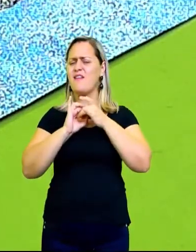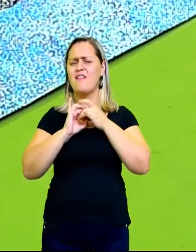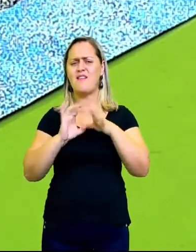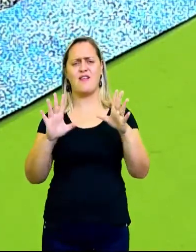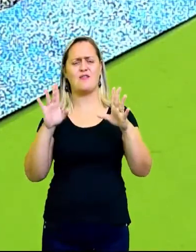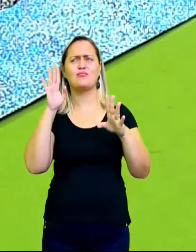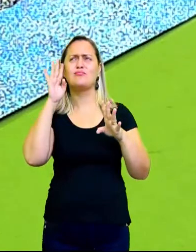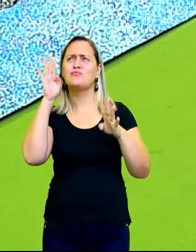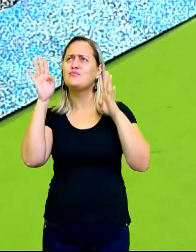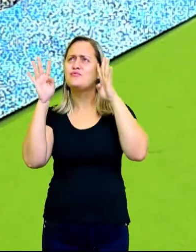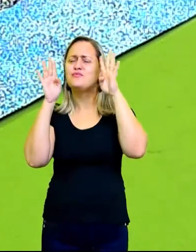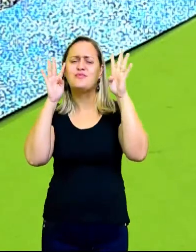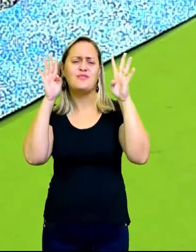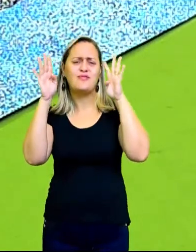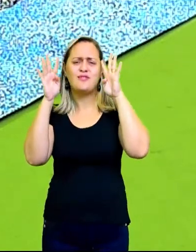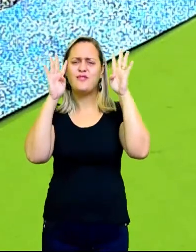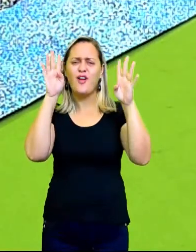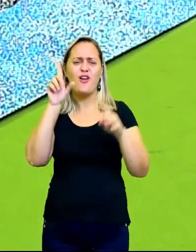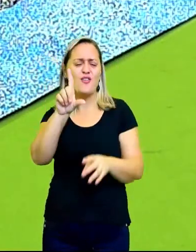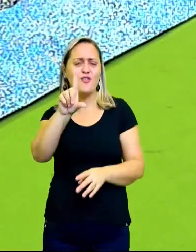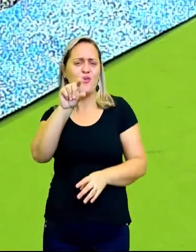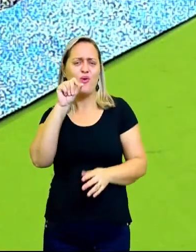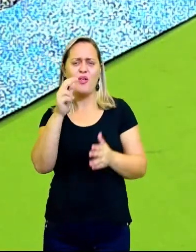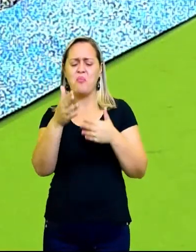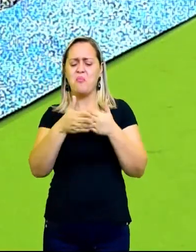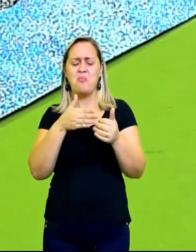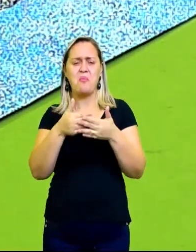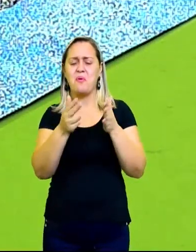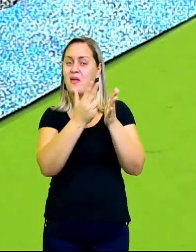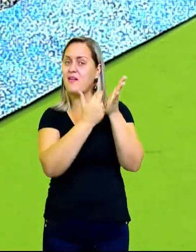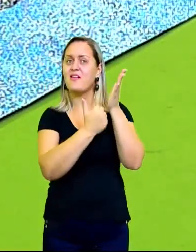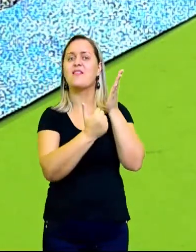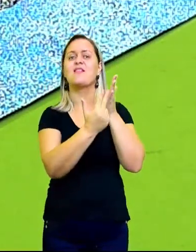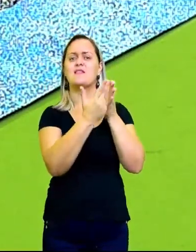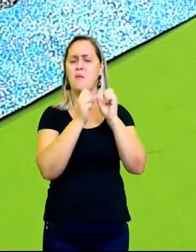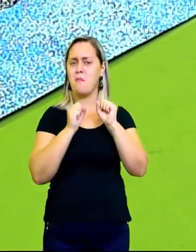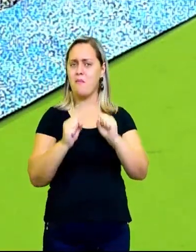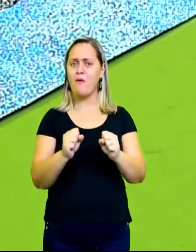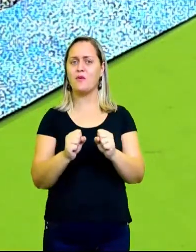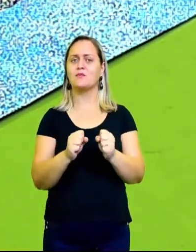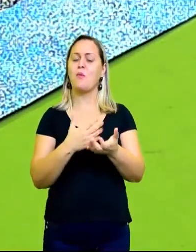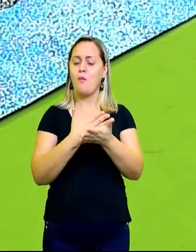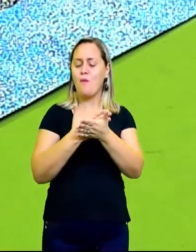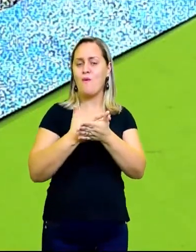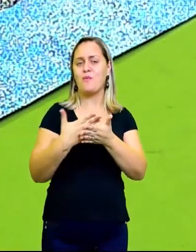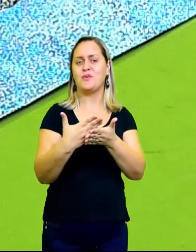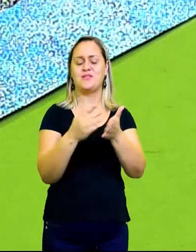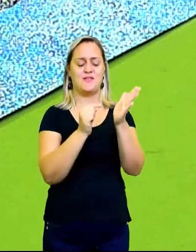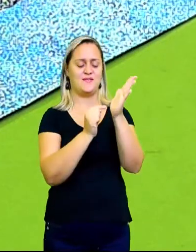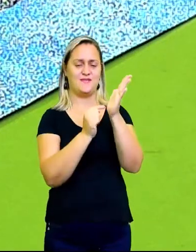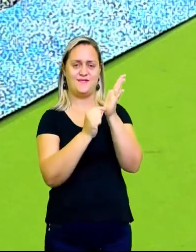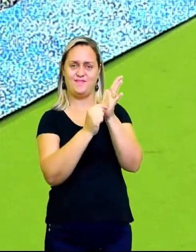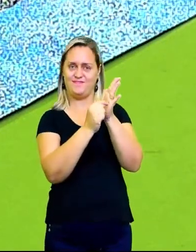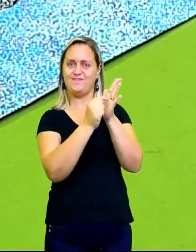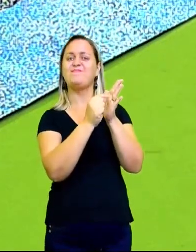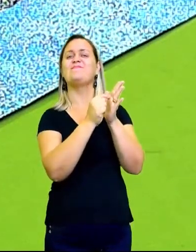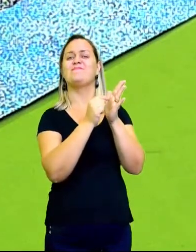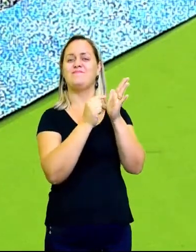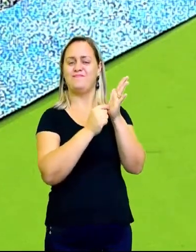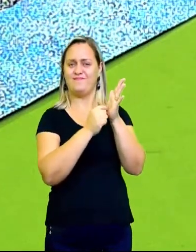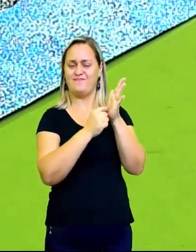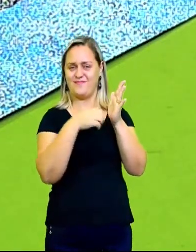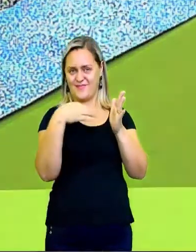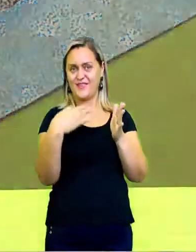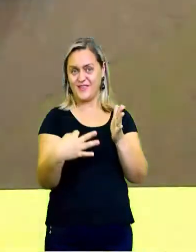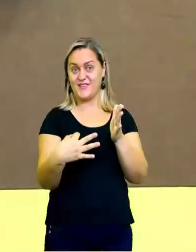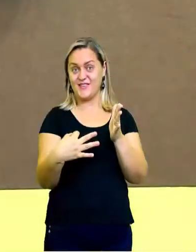usar dessa técnica e fazer o seu desenho ficar como se fosse de um grande artista, como se fosse de um Monet,